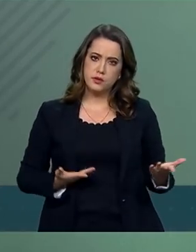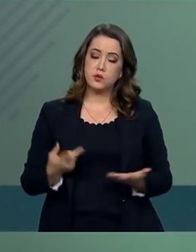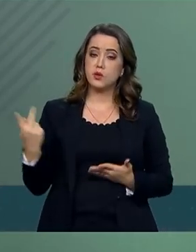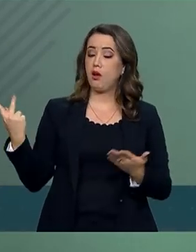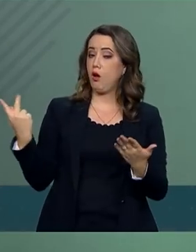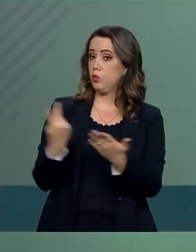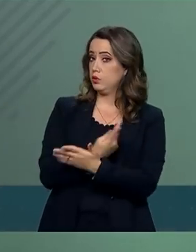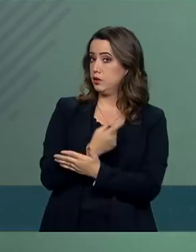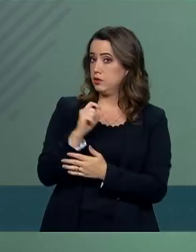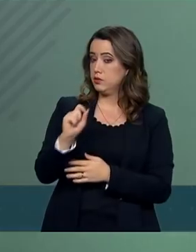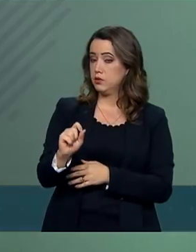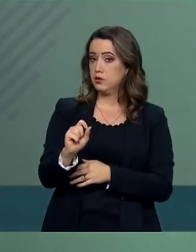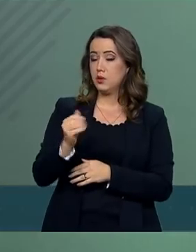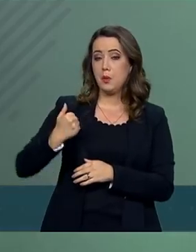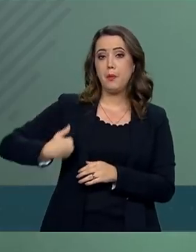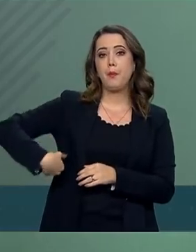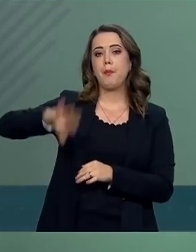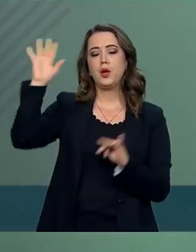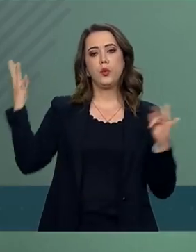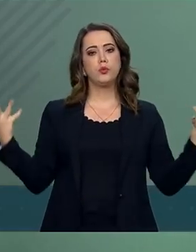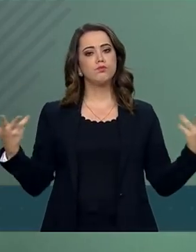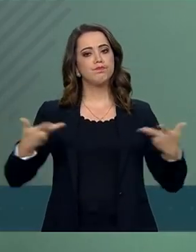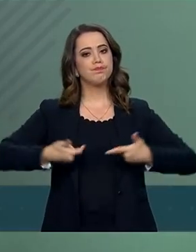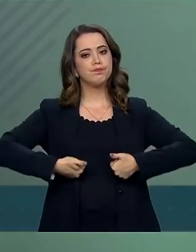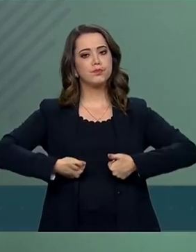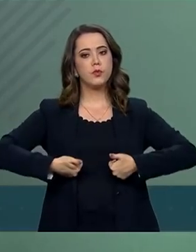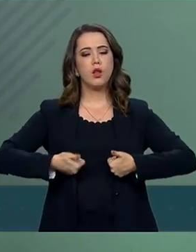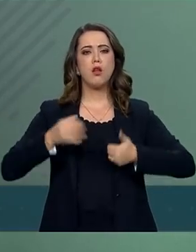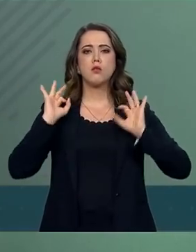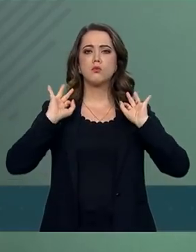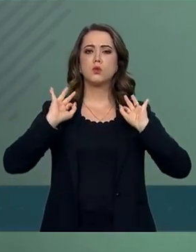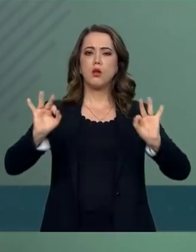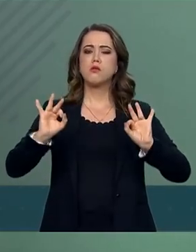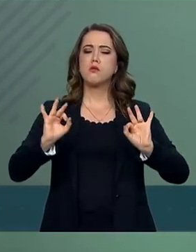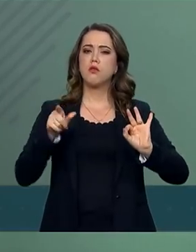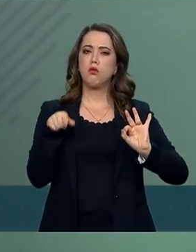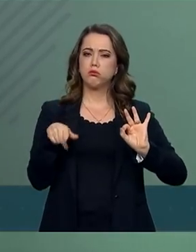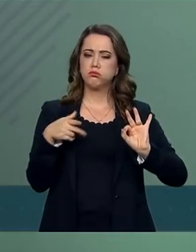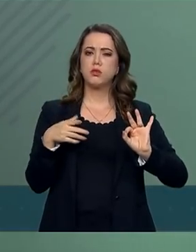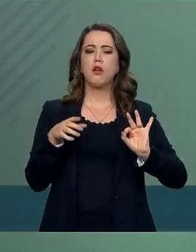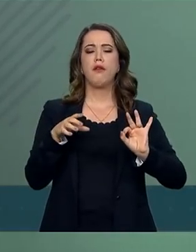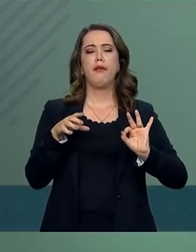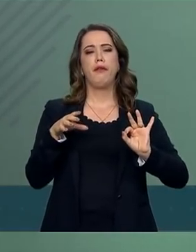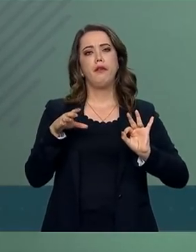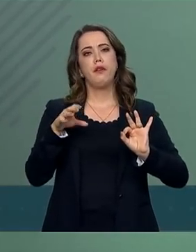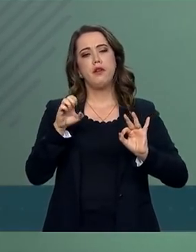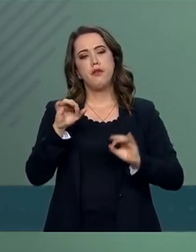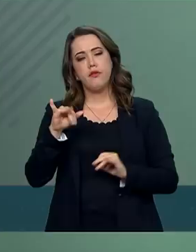realizados com maior eficiência, eficácia e efetividade.